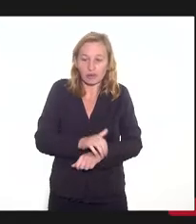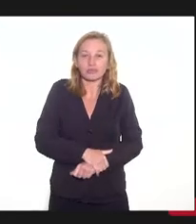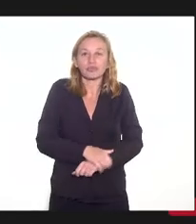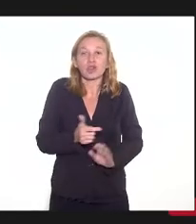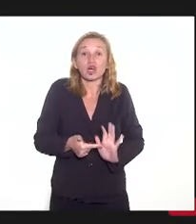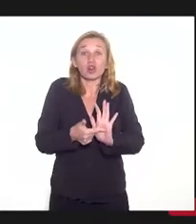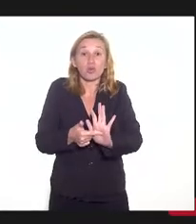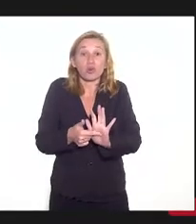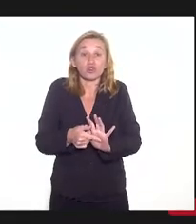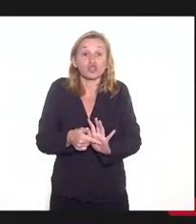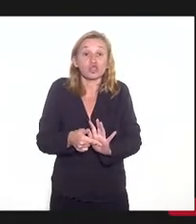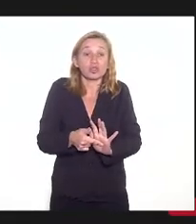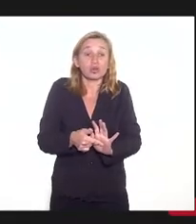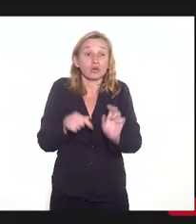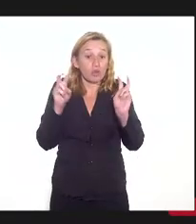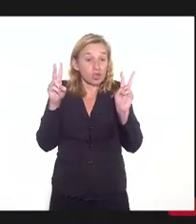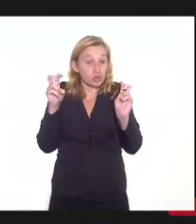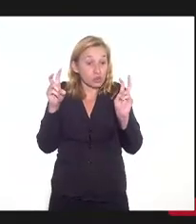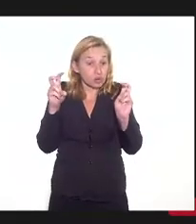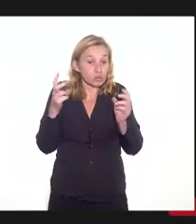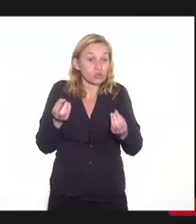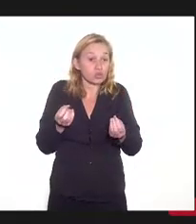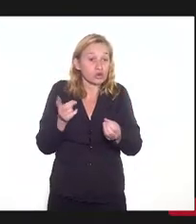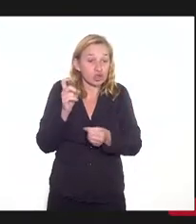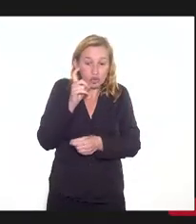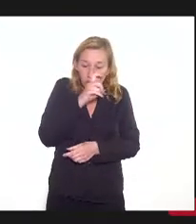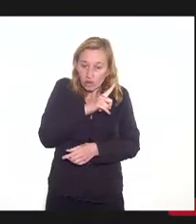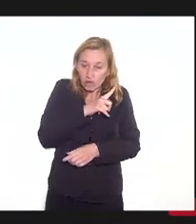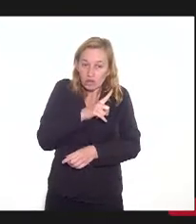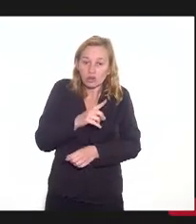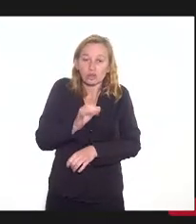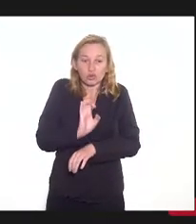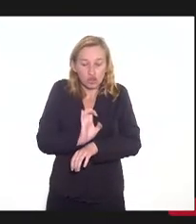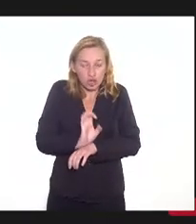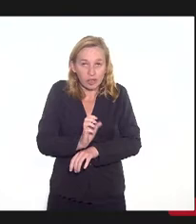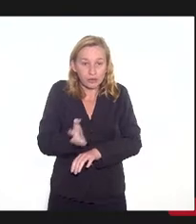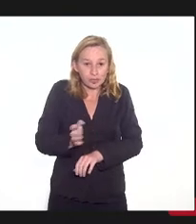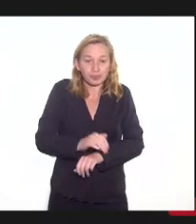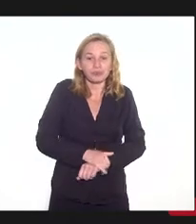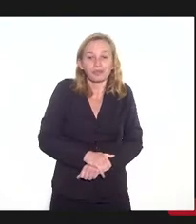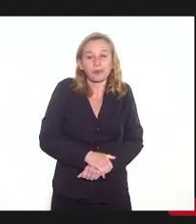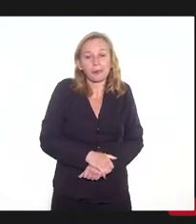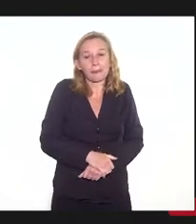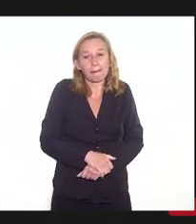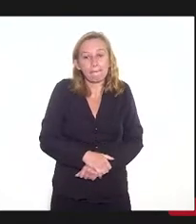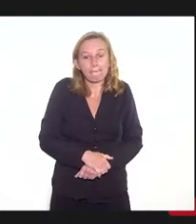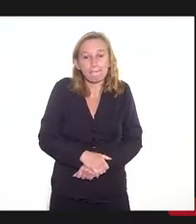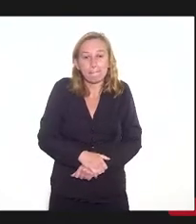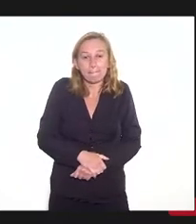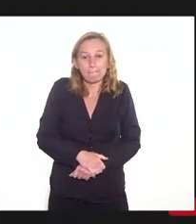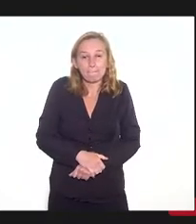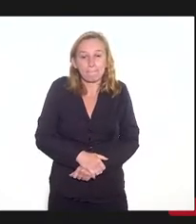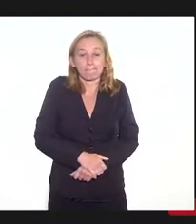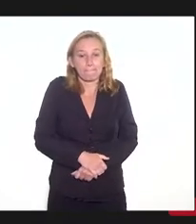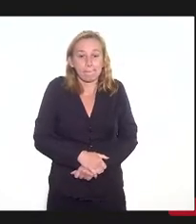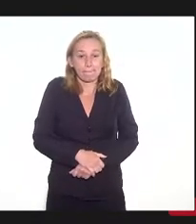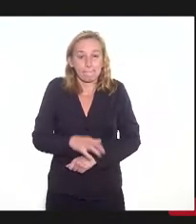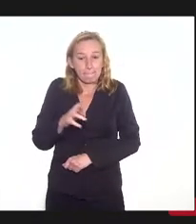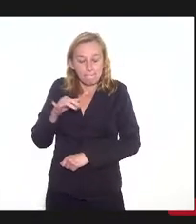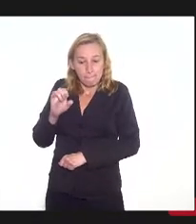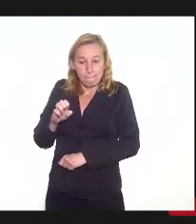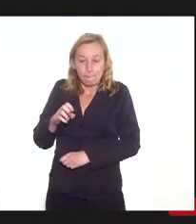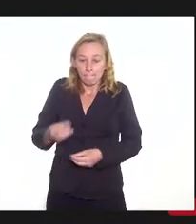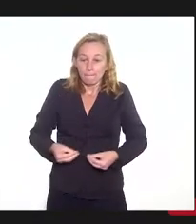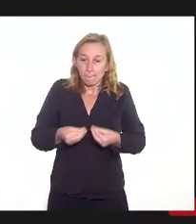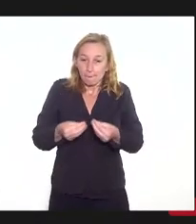mostra a situação de dificuldade do Estado e por isso ele está no regime. Então, a gente estará